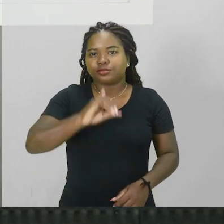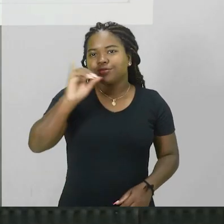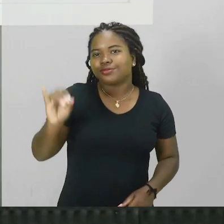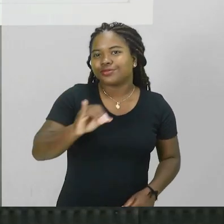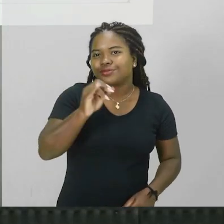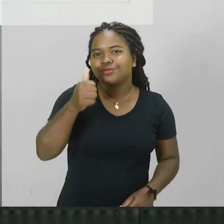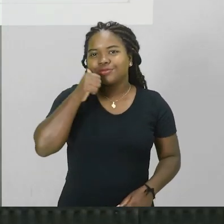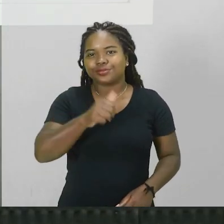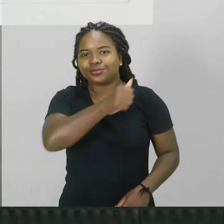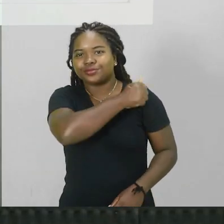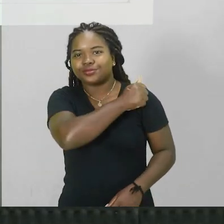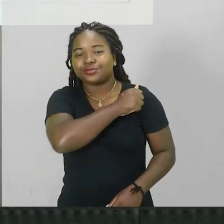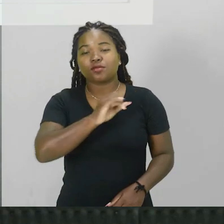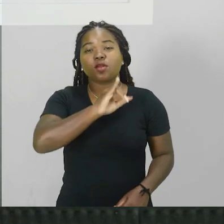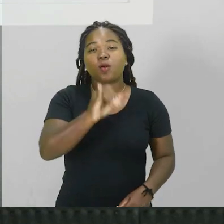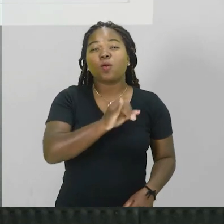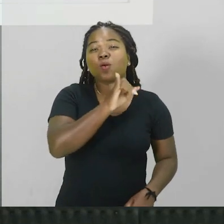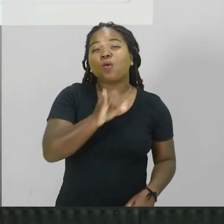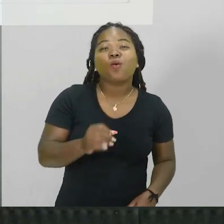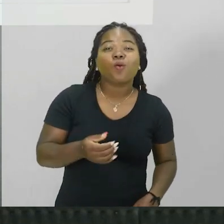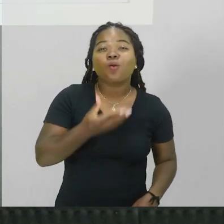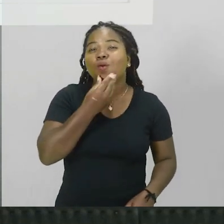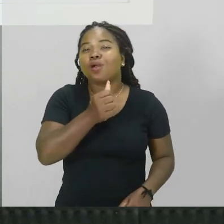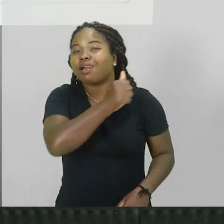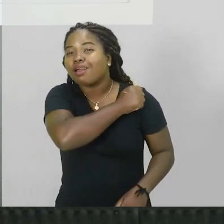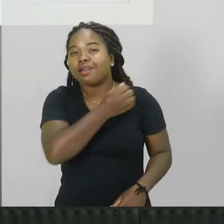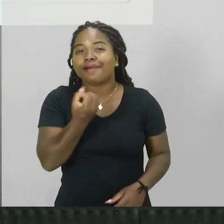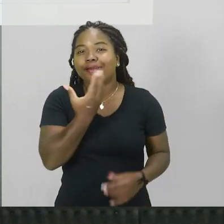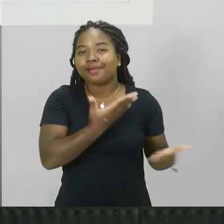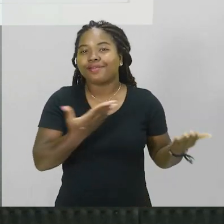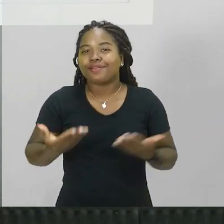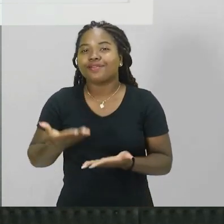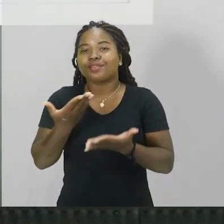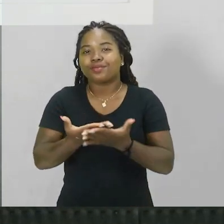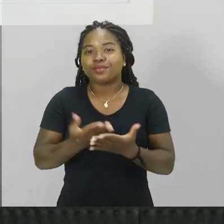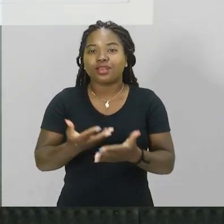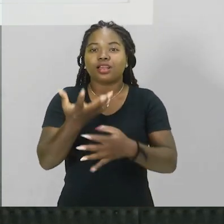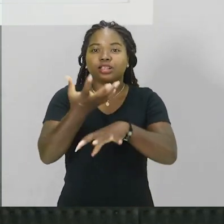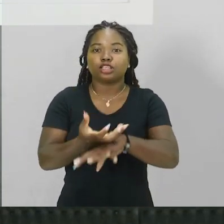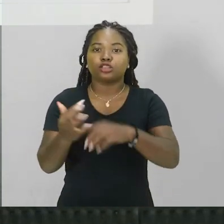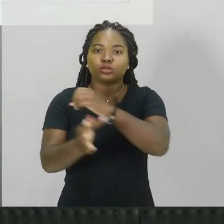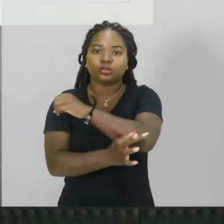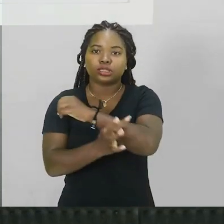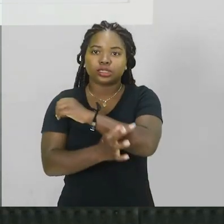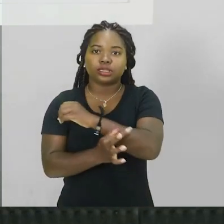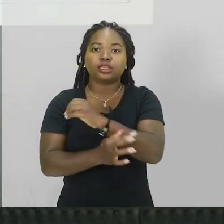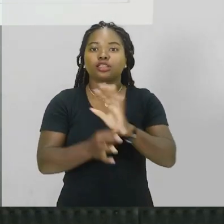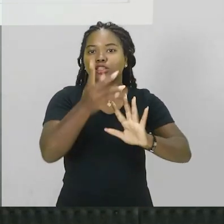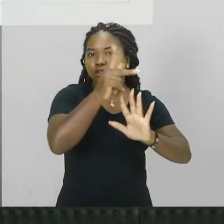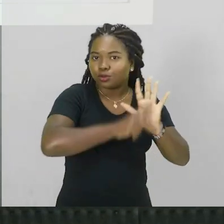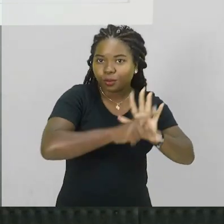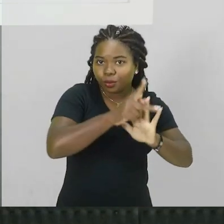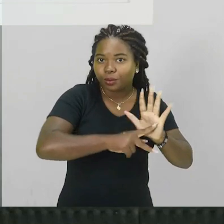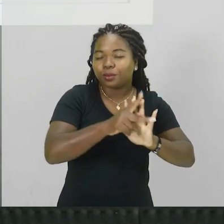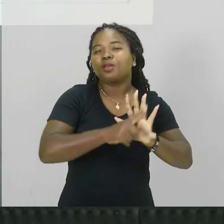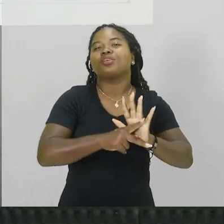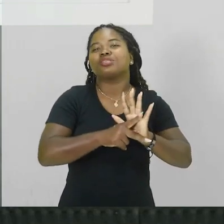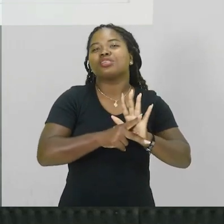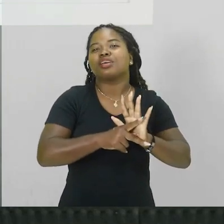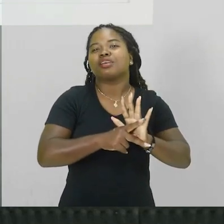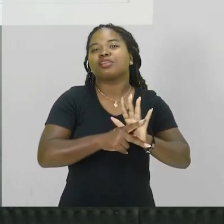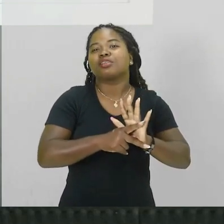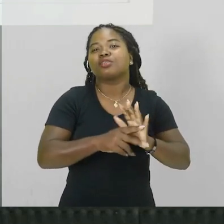Olá aluna, olá aluno, bem-vindo a mais uma aula de física, né, aqui pelo preparatório, o EMA, né,